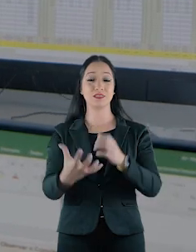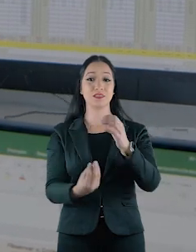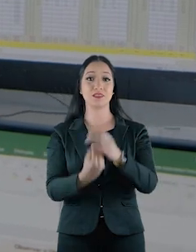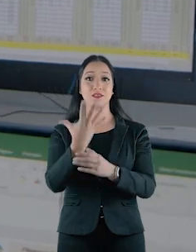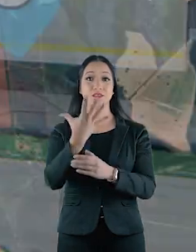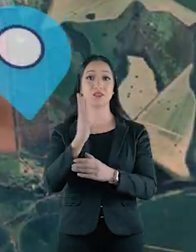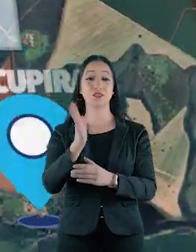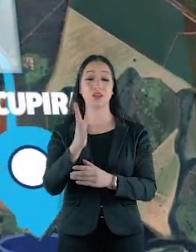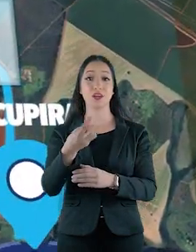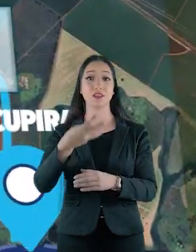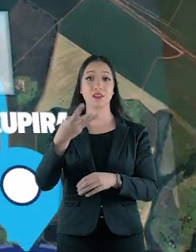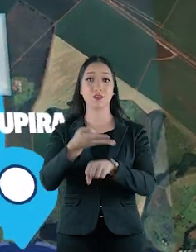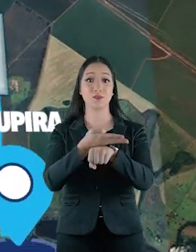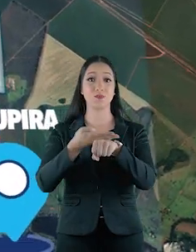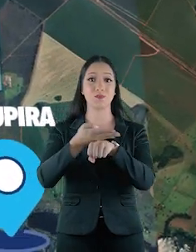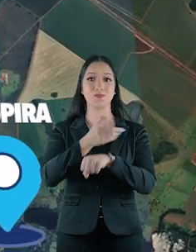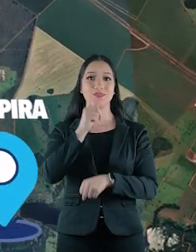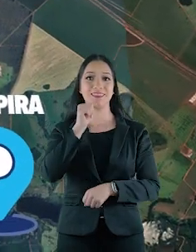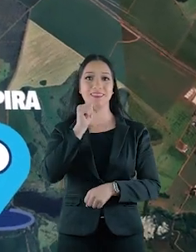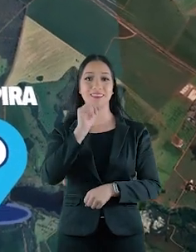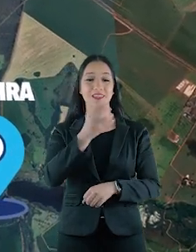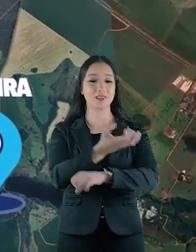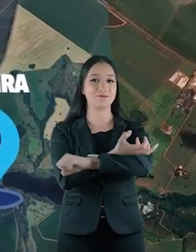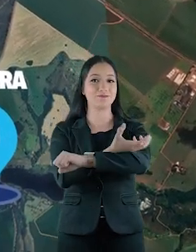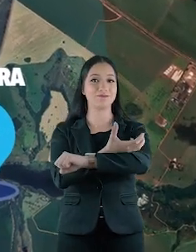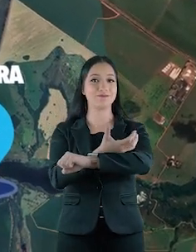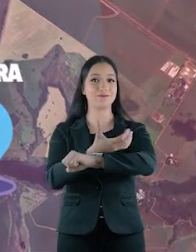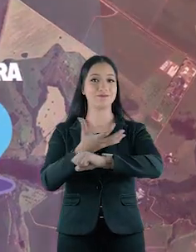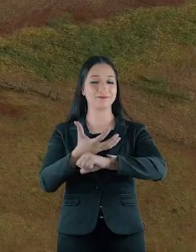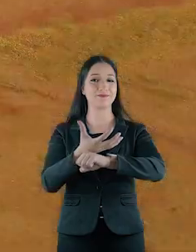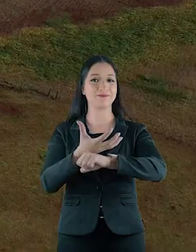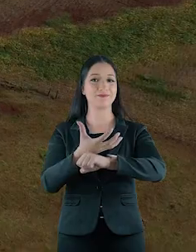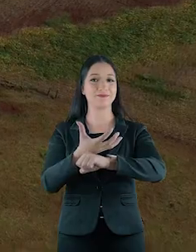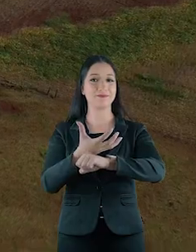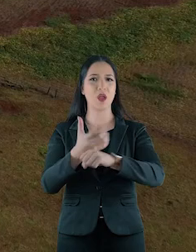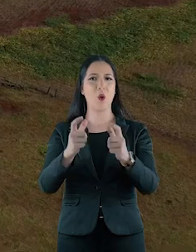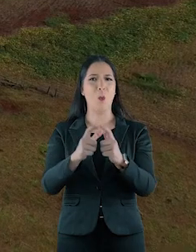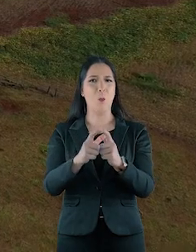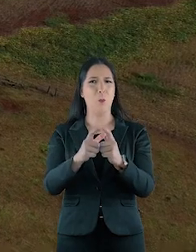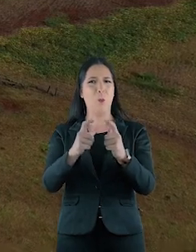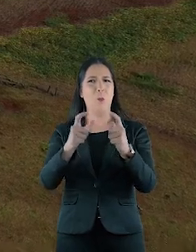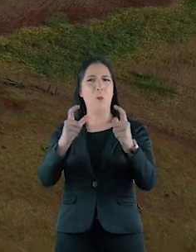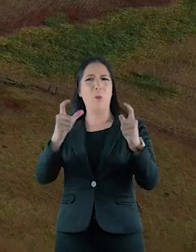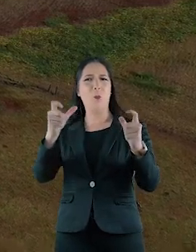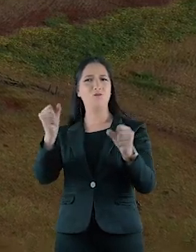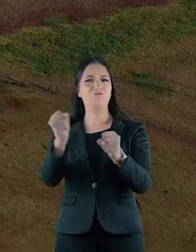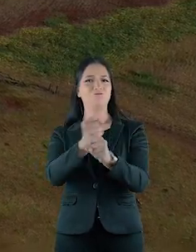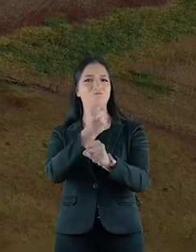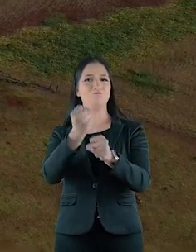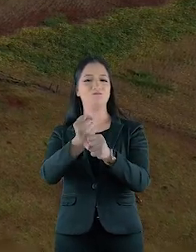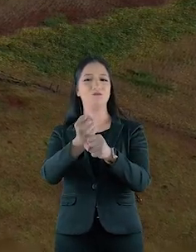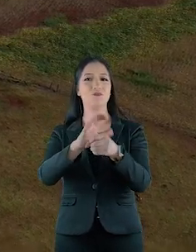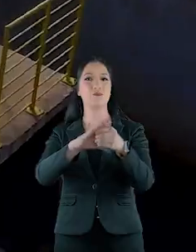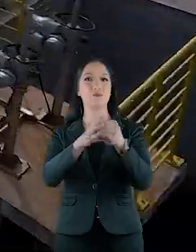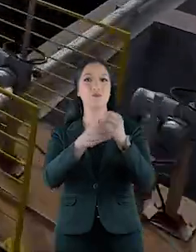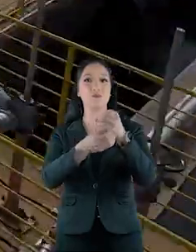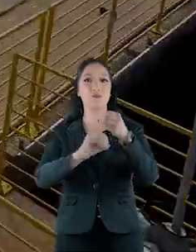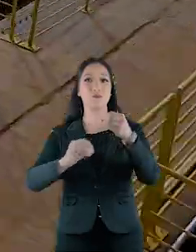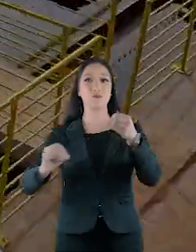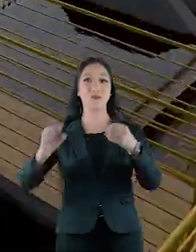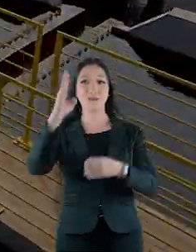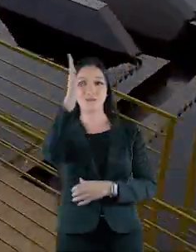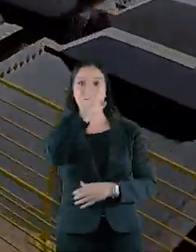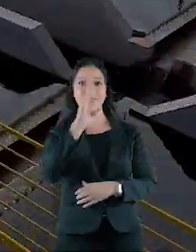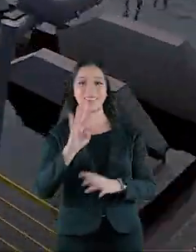DEMAI já construíram uma terceira estação de tratamento de água, a ETA Capimbranco, uma das maiores obras de